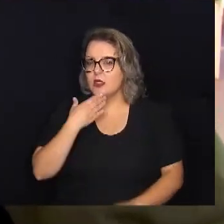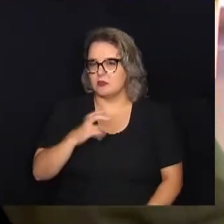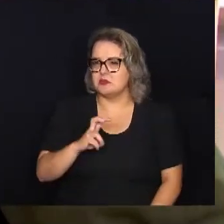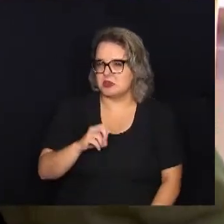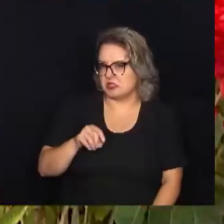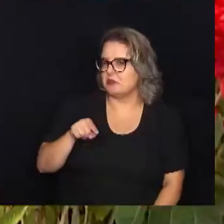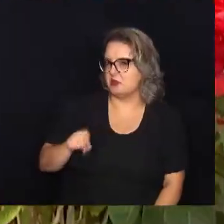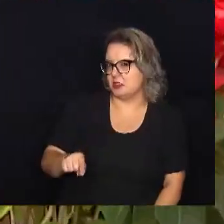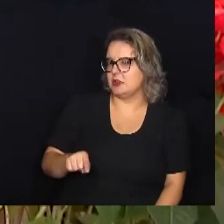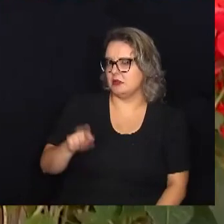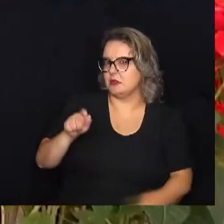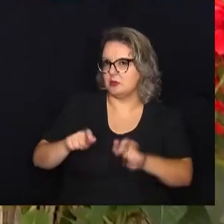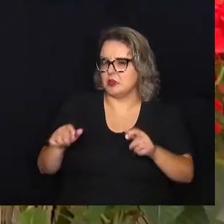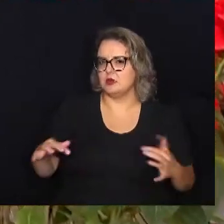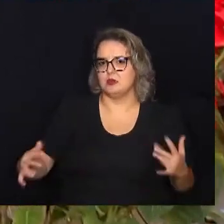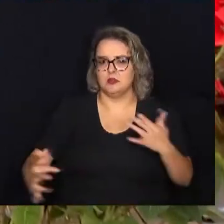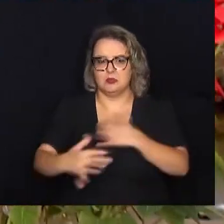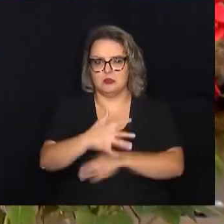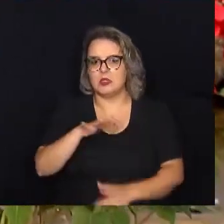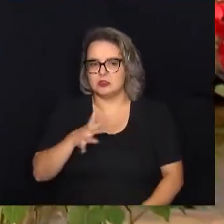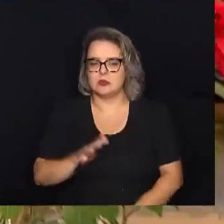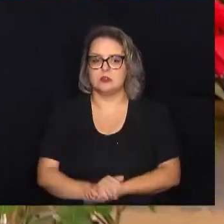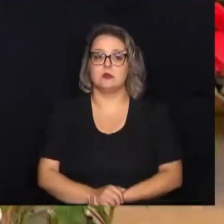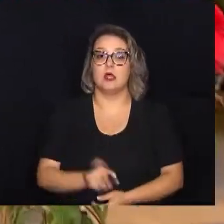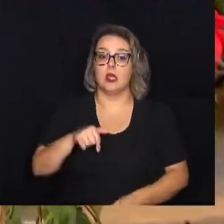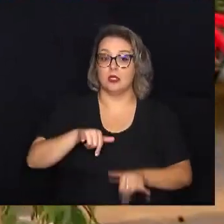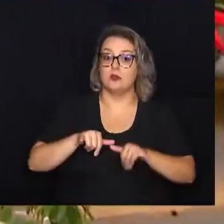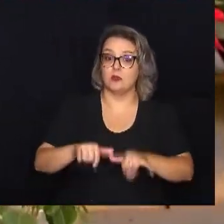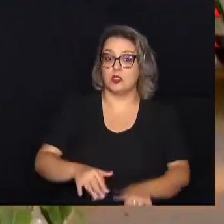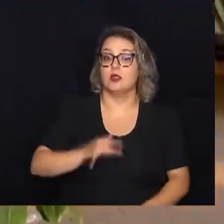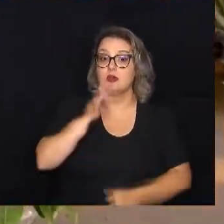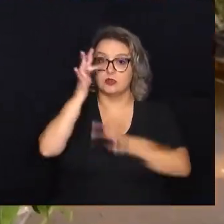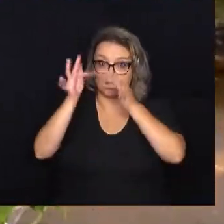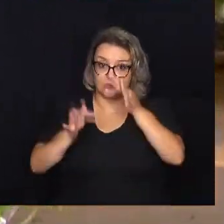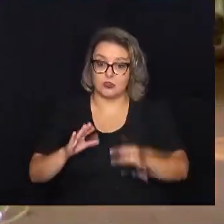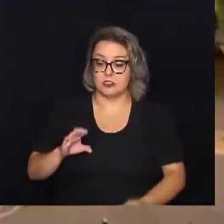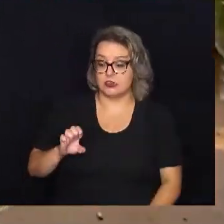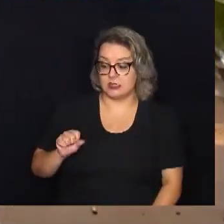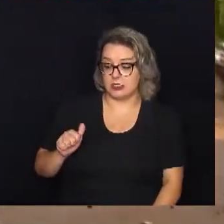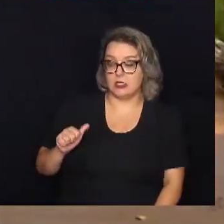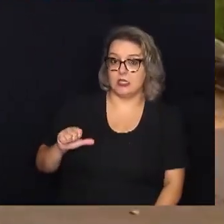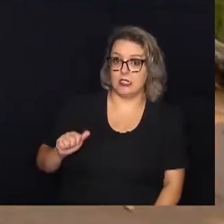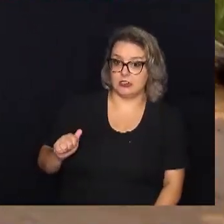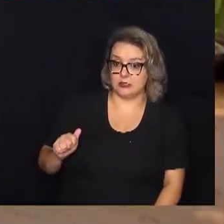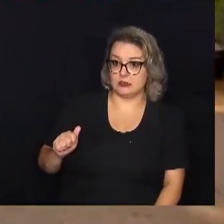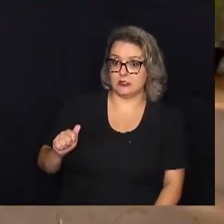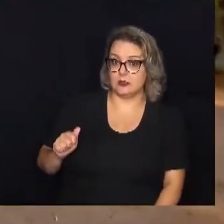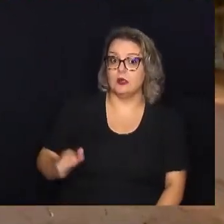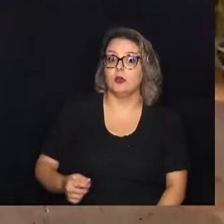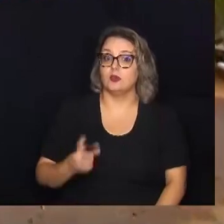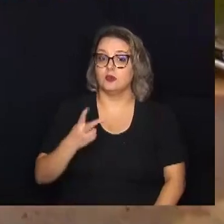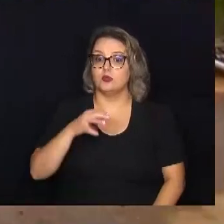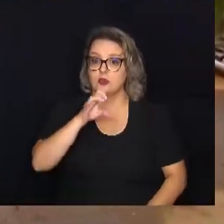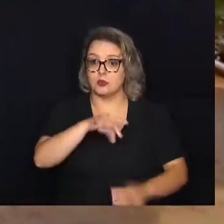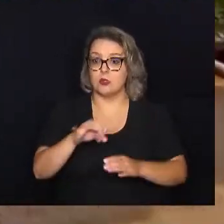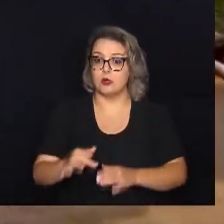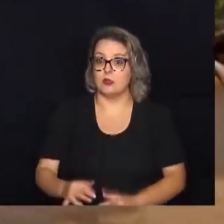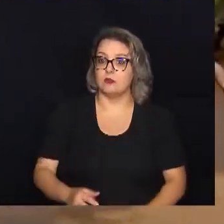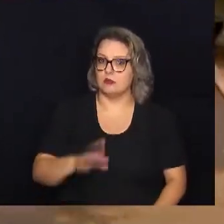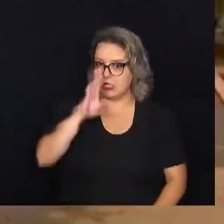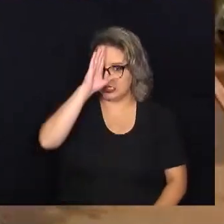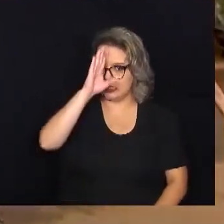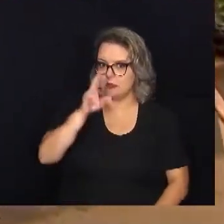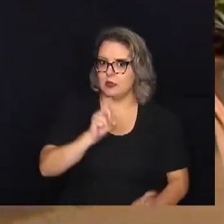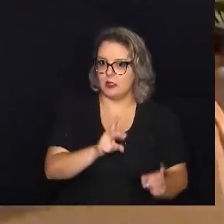circulando no mercado. Aqui, no mercado de flores da Seasa Campinas, duas plantas têm sido carro-chefe nas vendas nesse período.